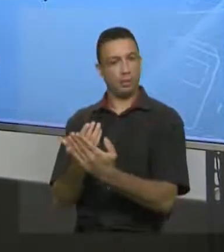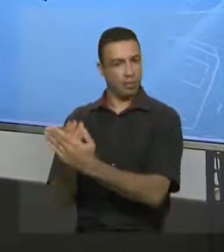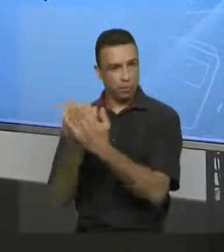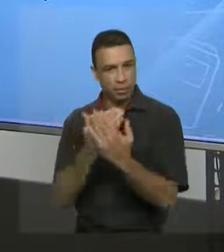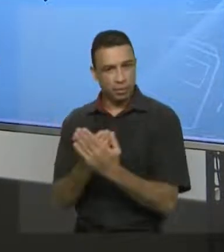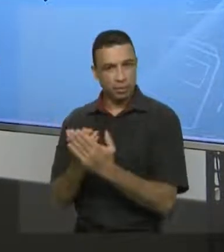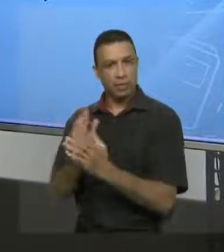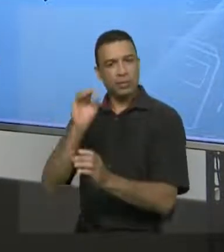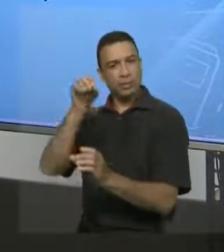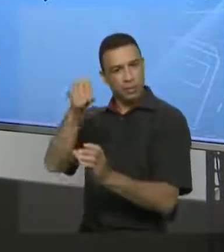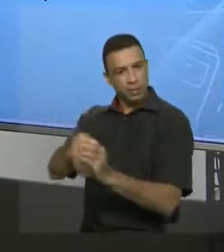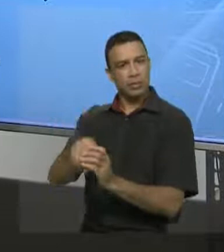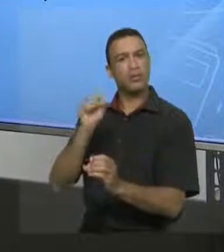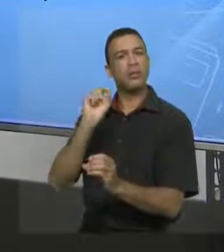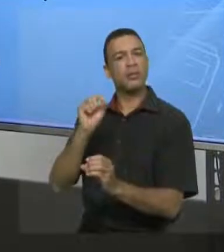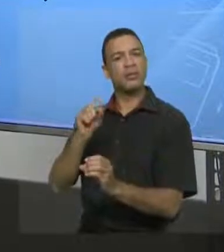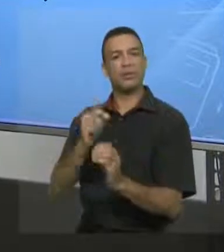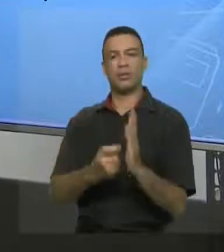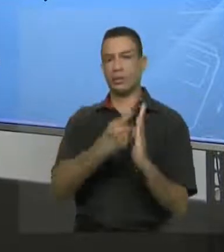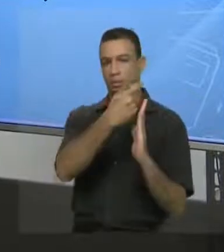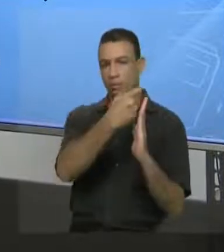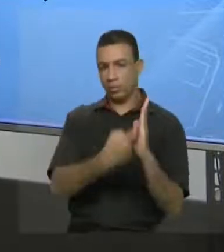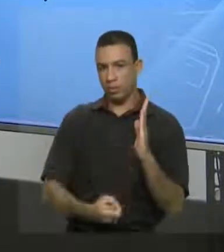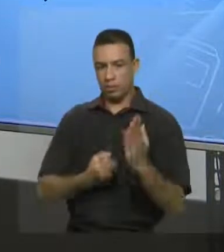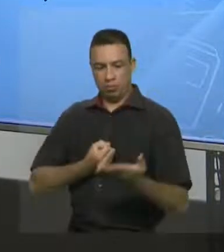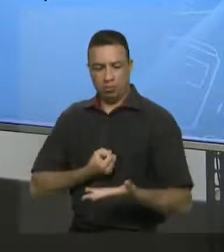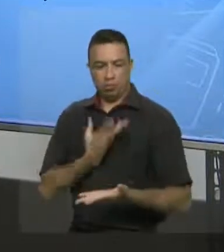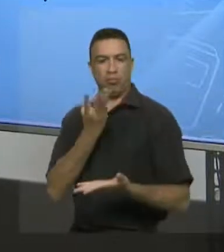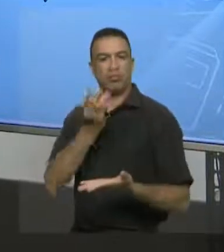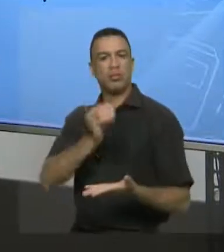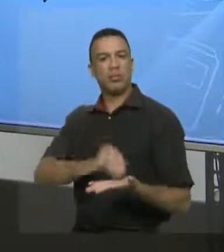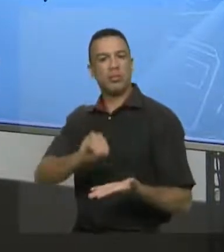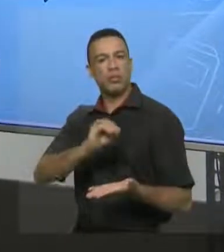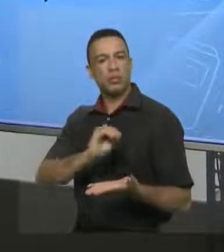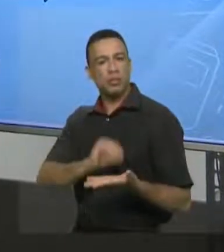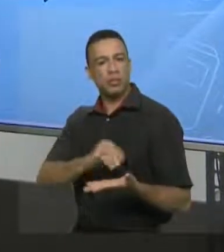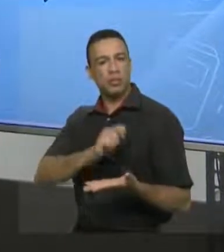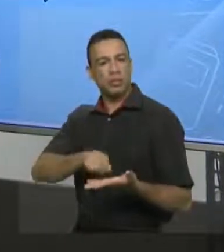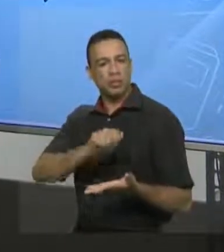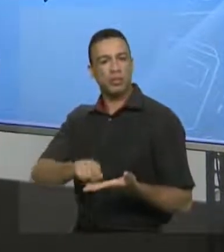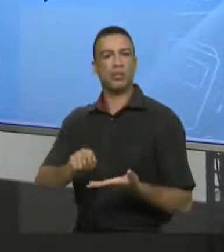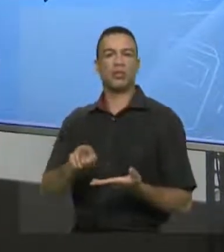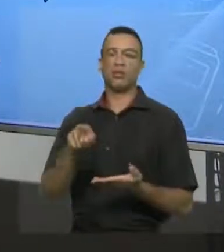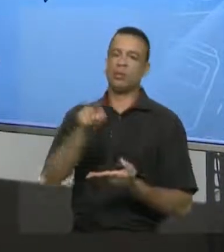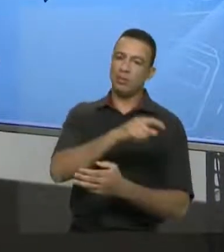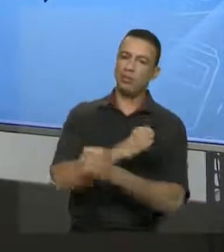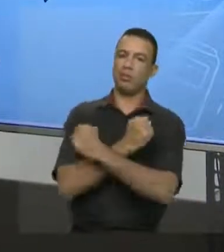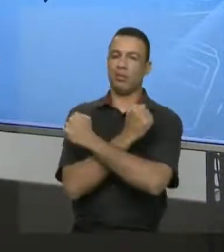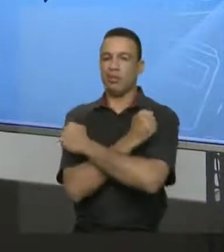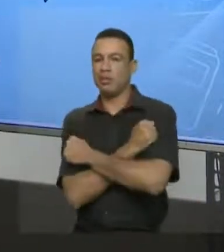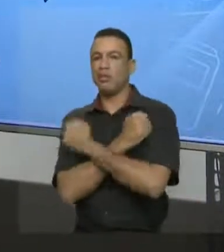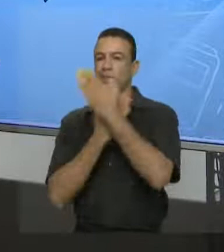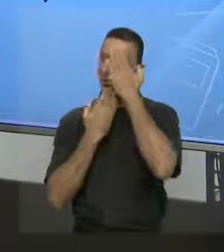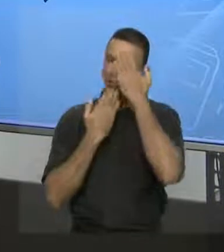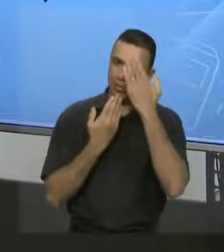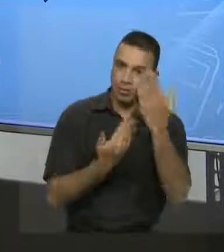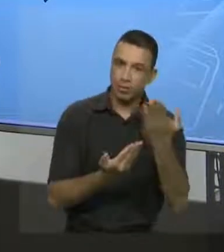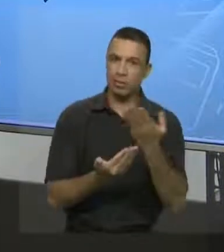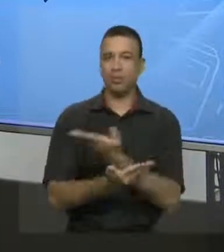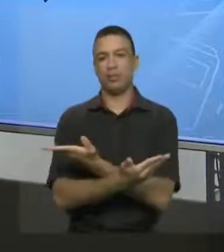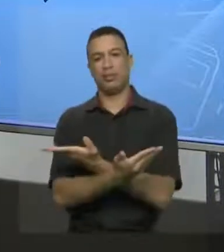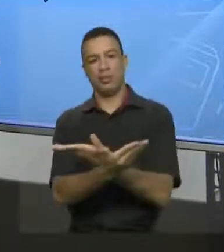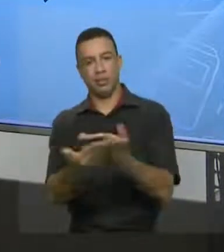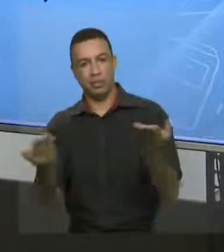da área de produção textual e como a gente sempre faz os agradecimentos, os abraços a todos